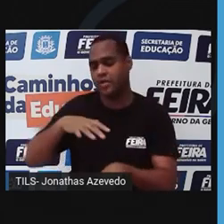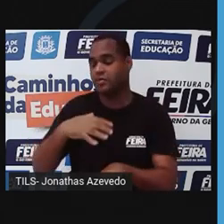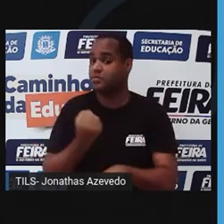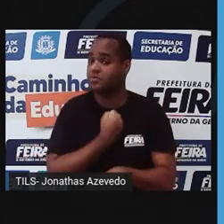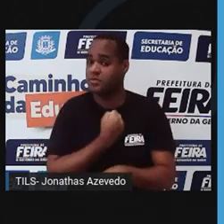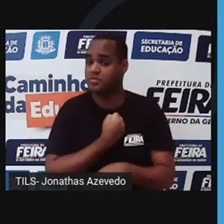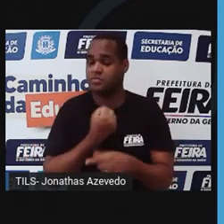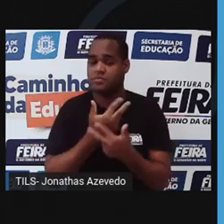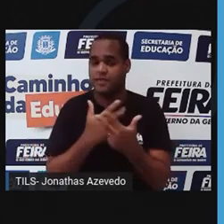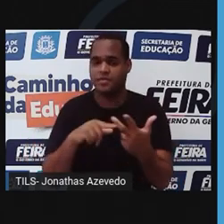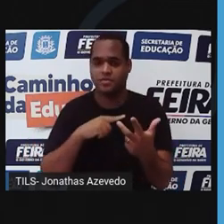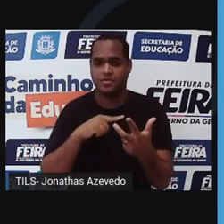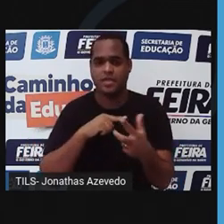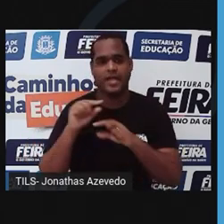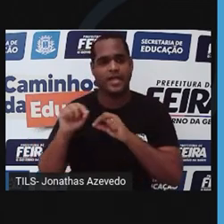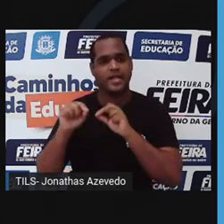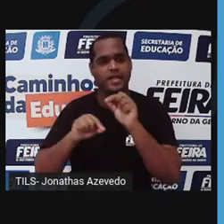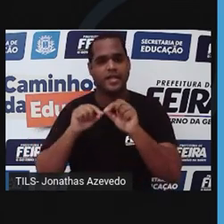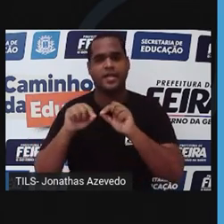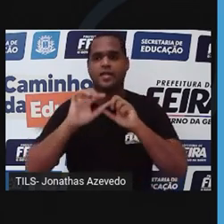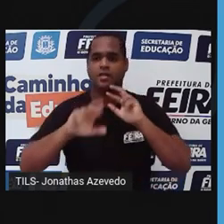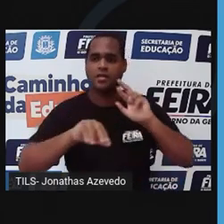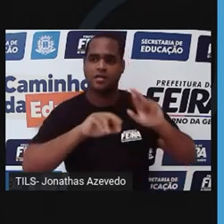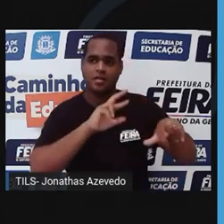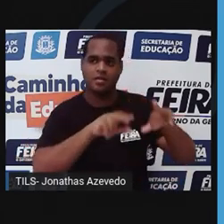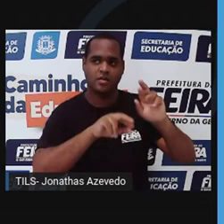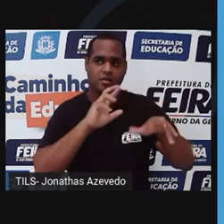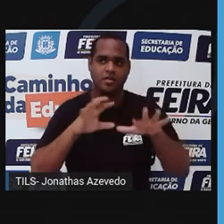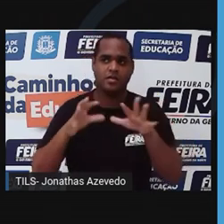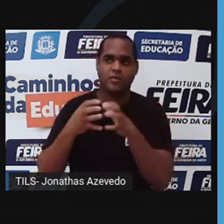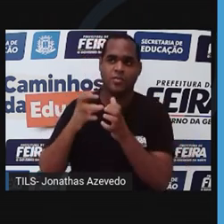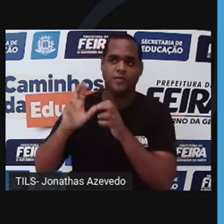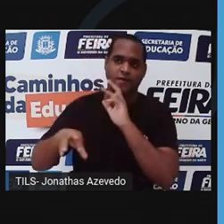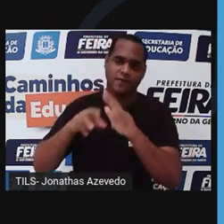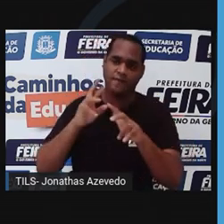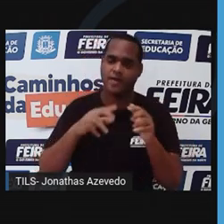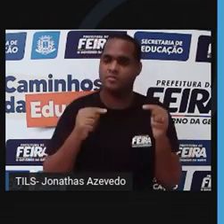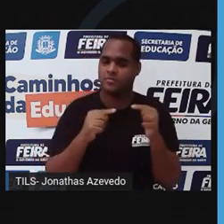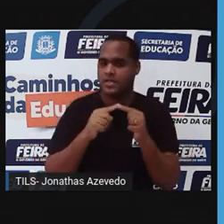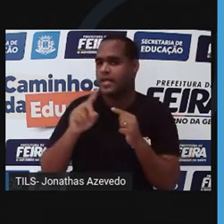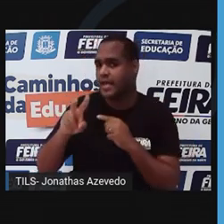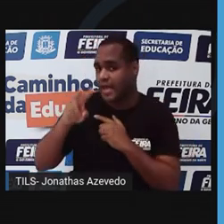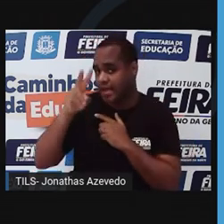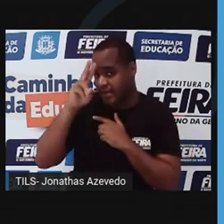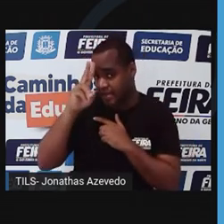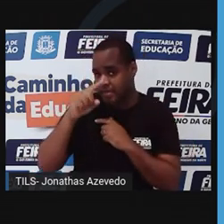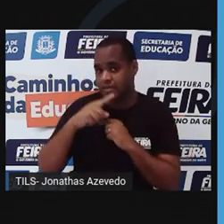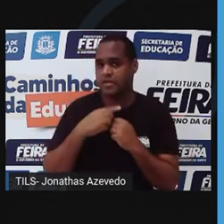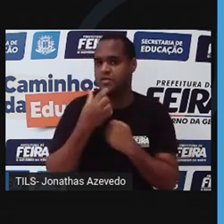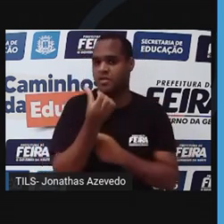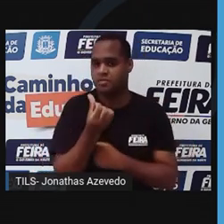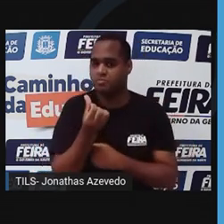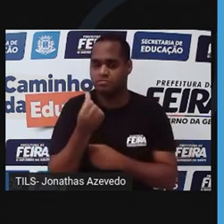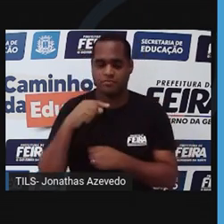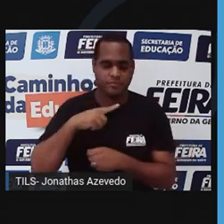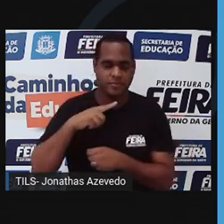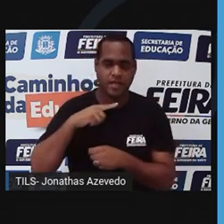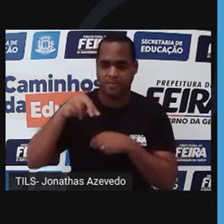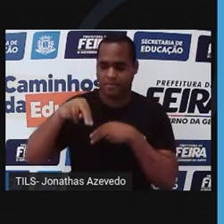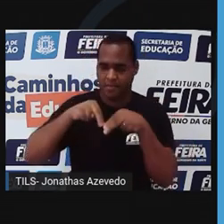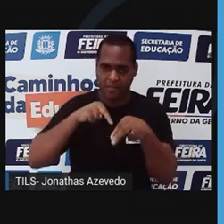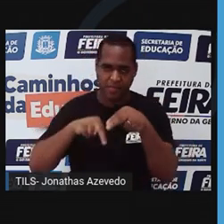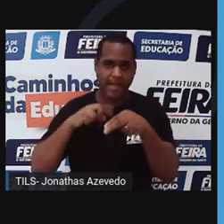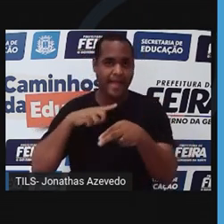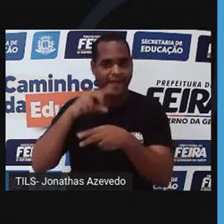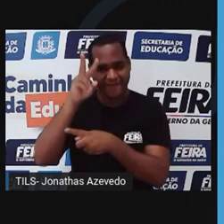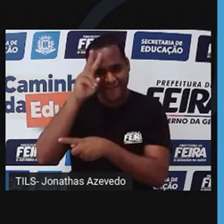tiverem, os artrópodes se dividem em grupos diferentes. Os insetos, que têm seis patas, como esta formiga.